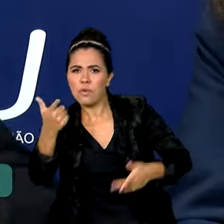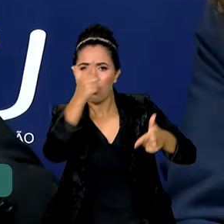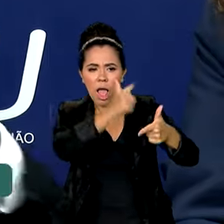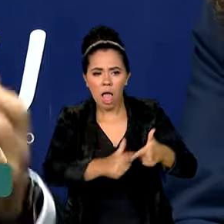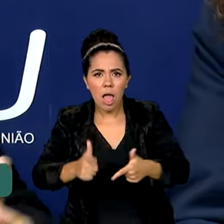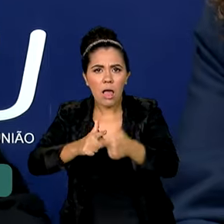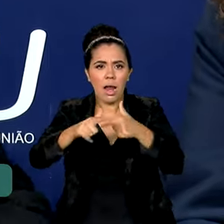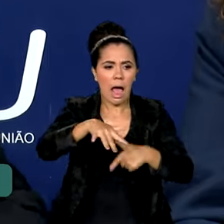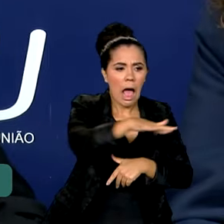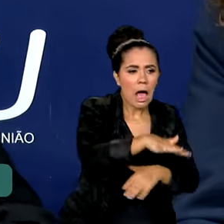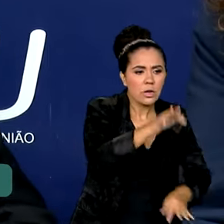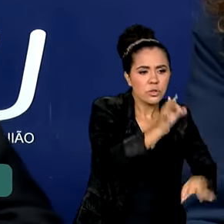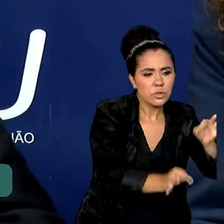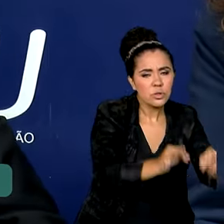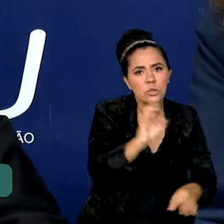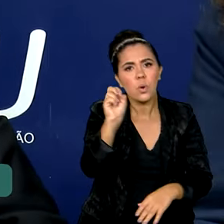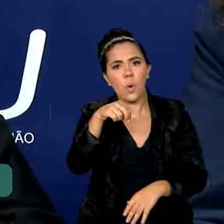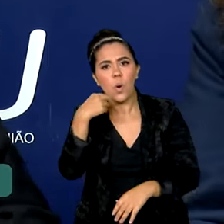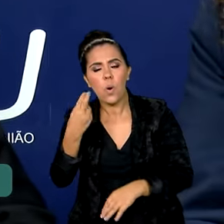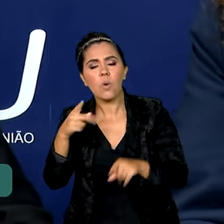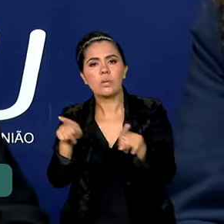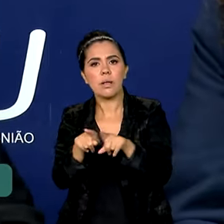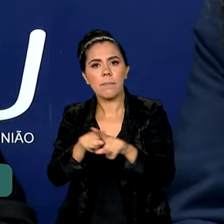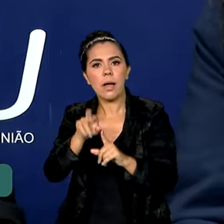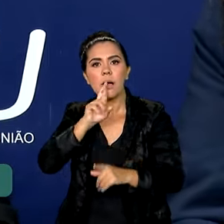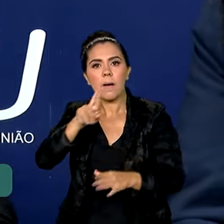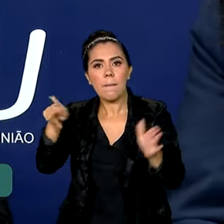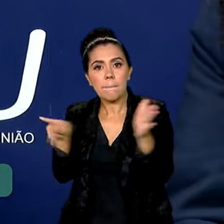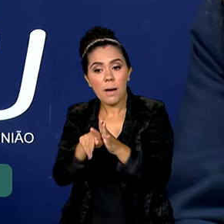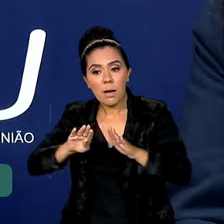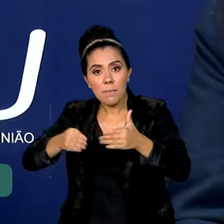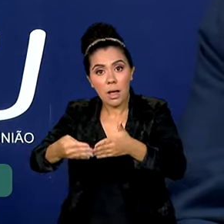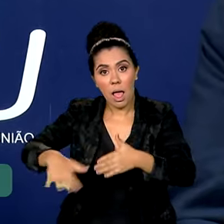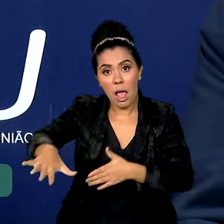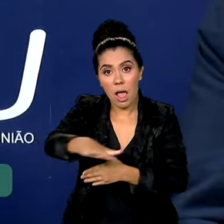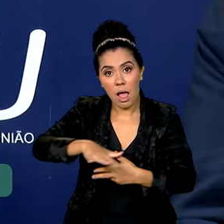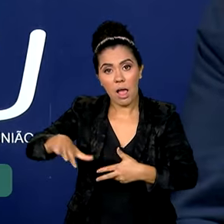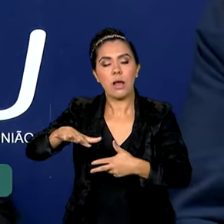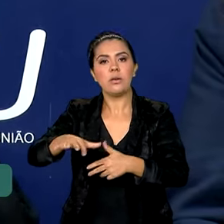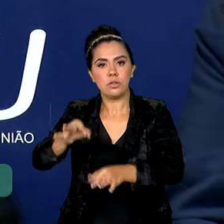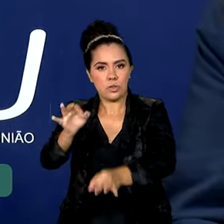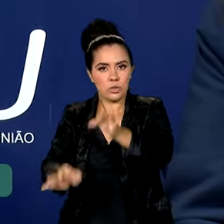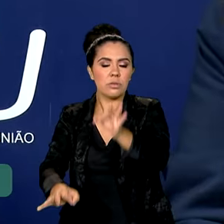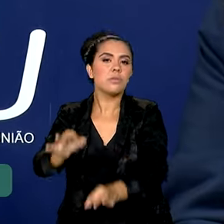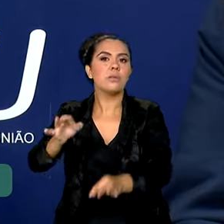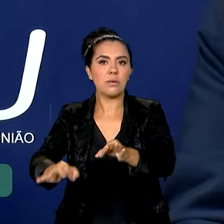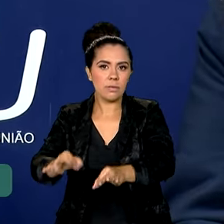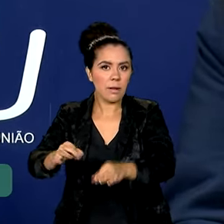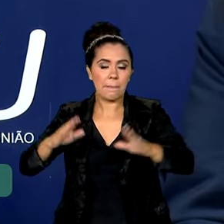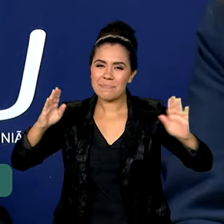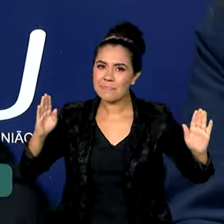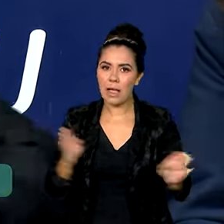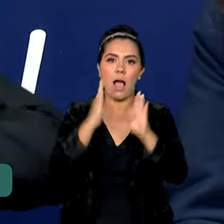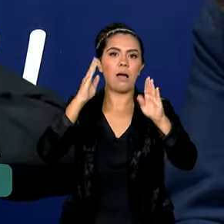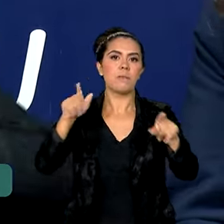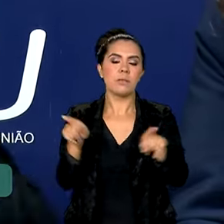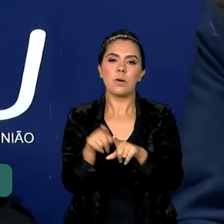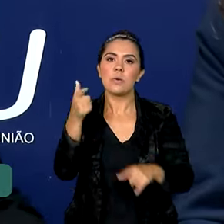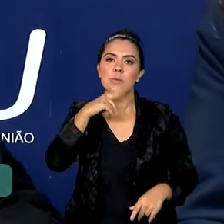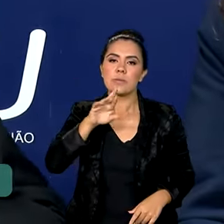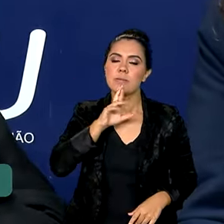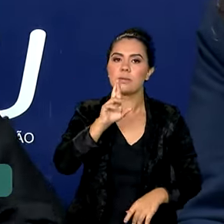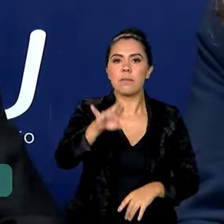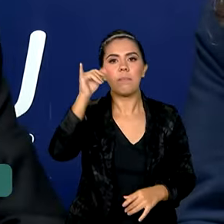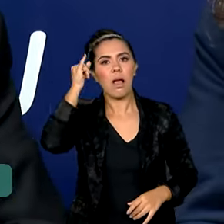jurídico ou respostas ao Poder Judiciário em relação ao CNU sejam de forma muito rápida respondidas e que